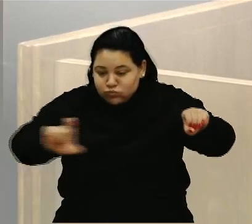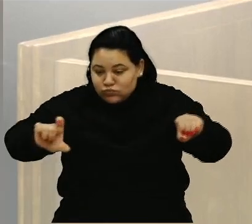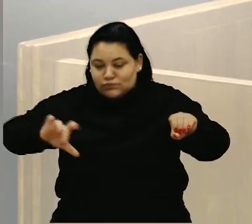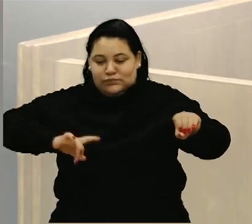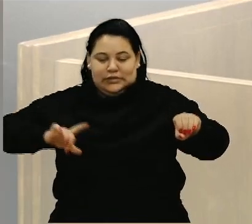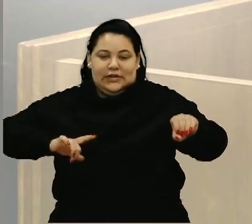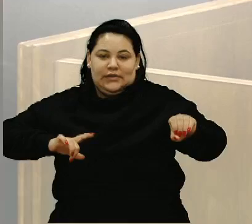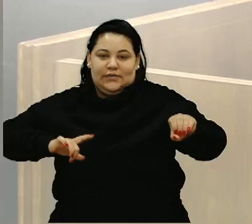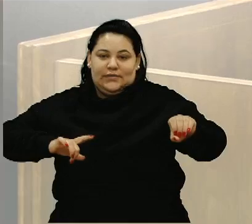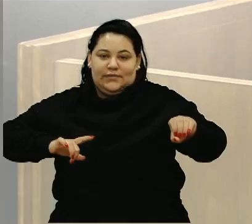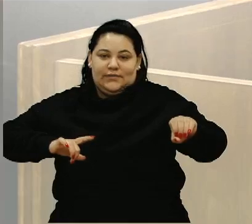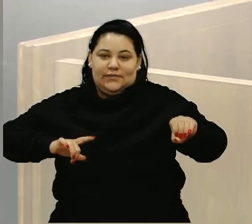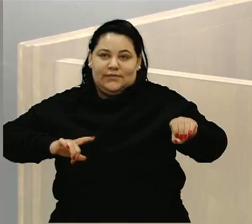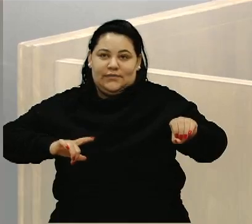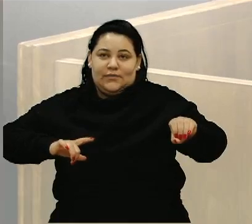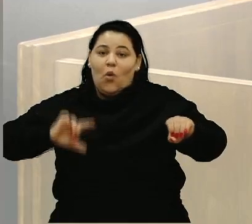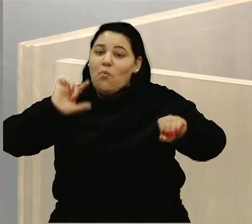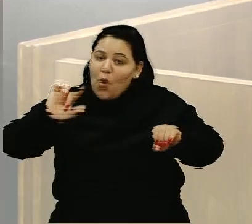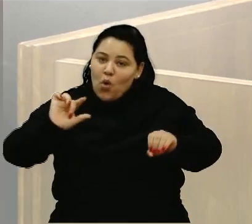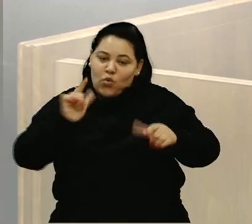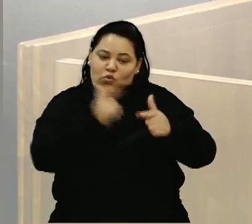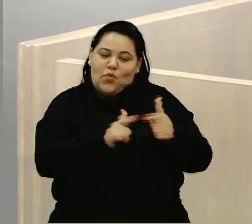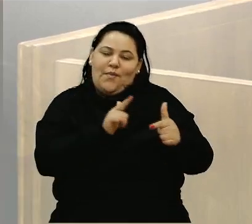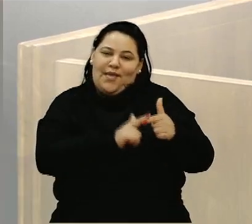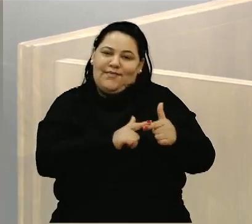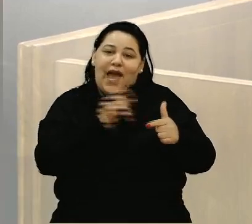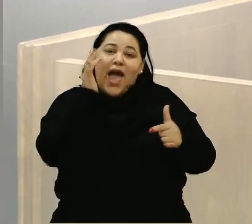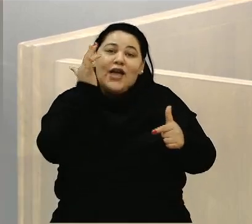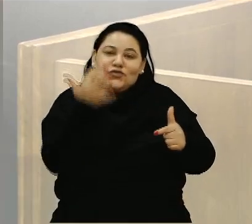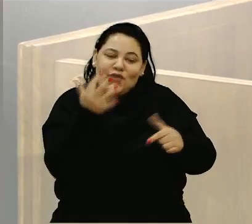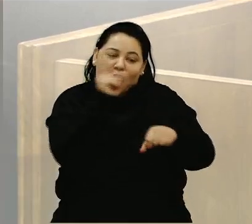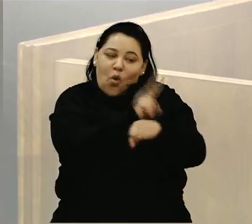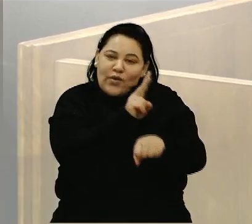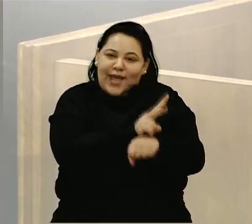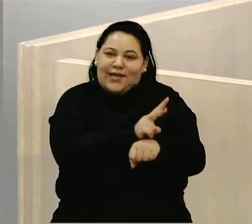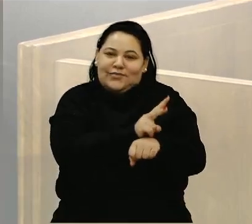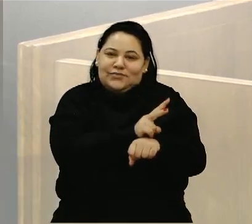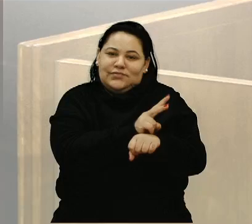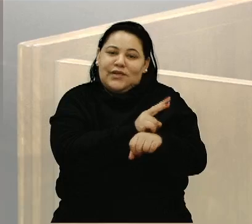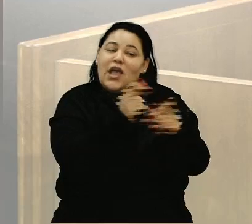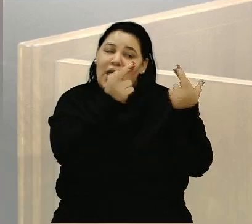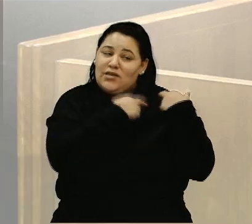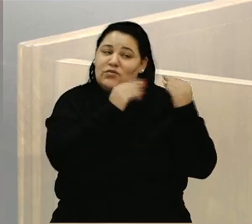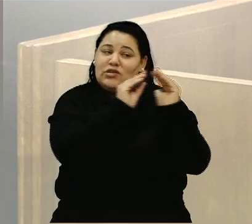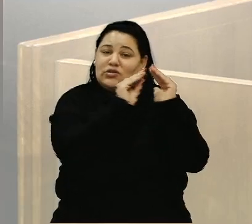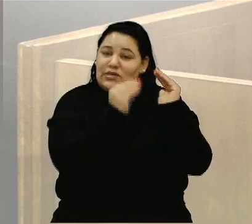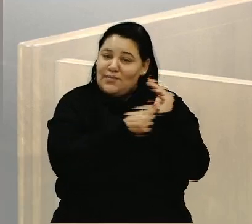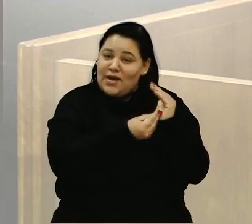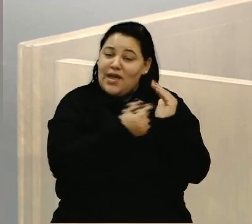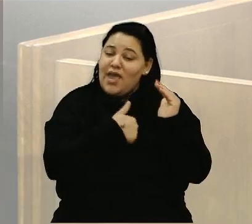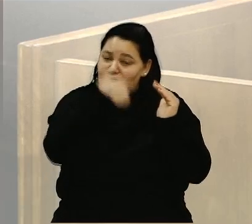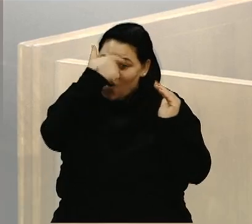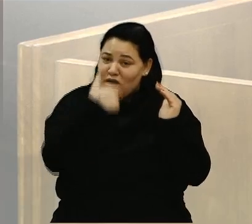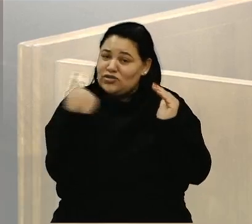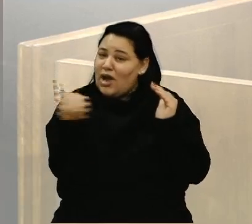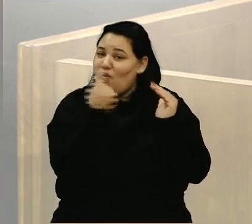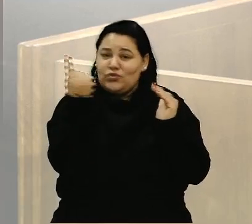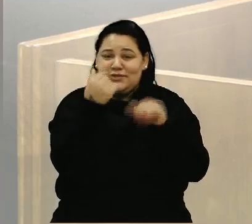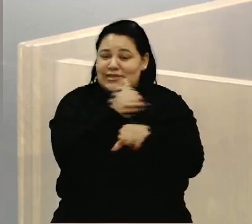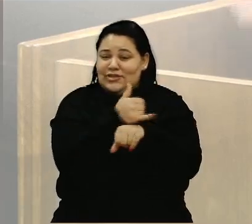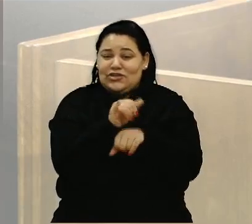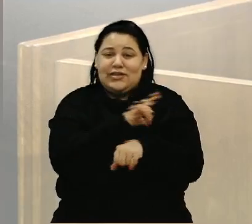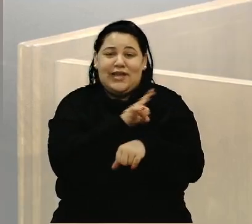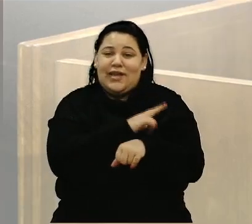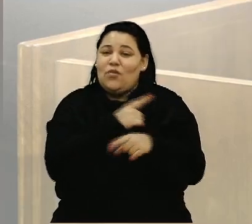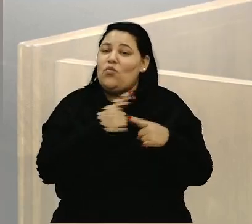uma parte executado, cuidado pelo SEMAI. Eu acho que é a única saída que nós temos porque não é possível 60,